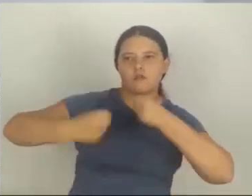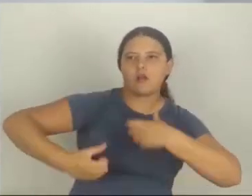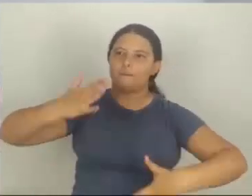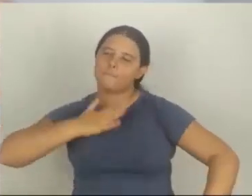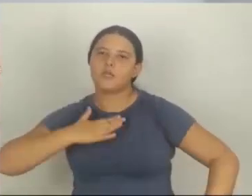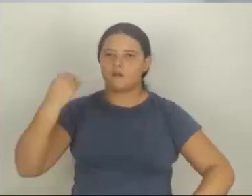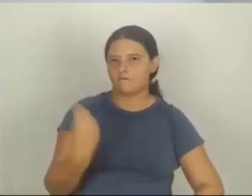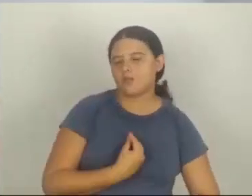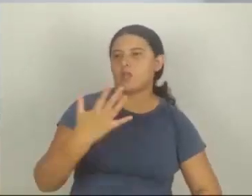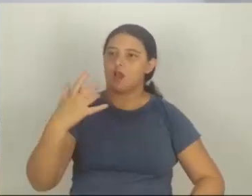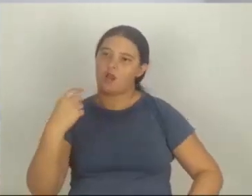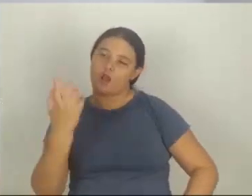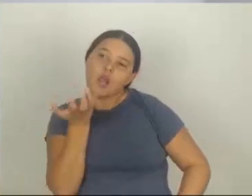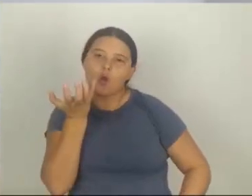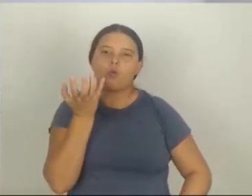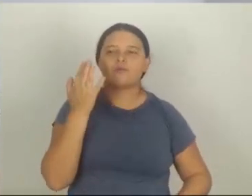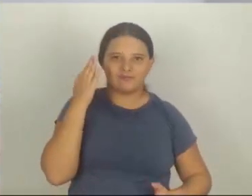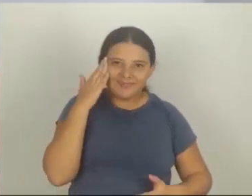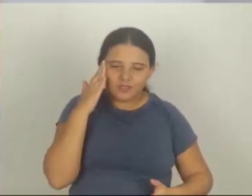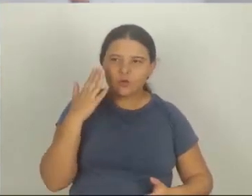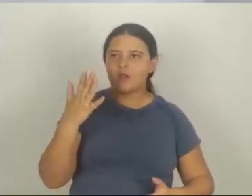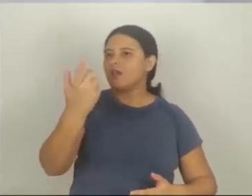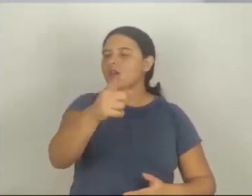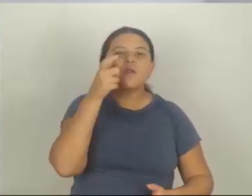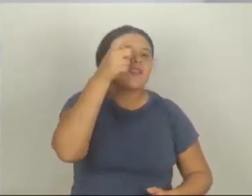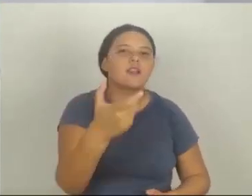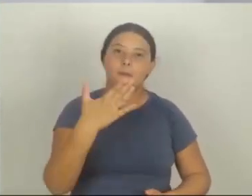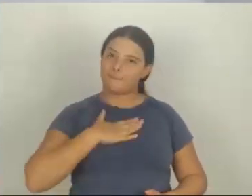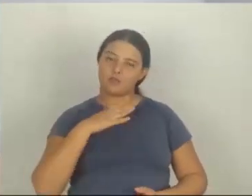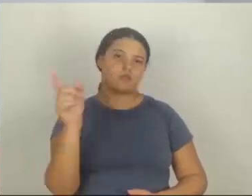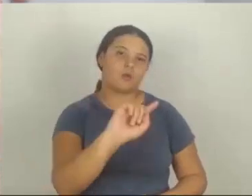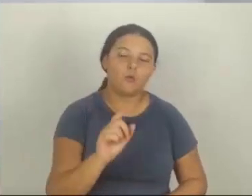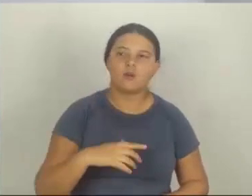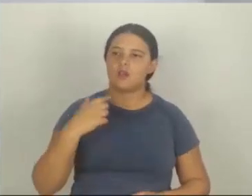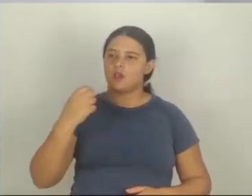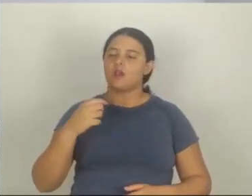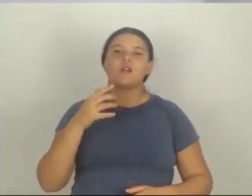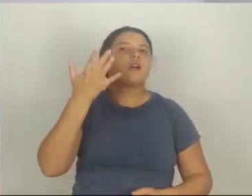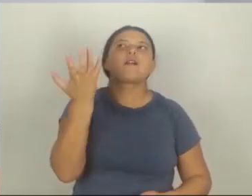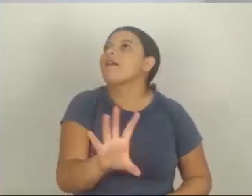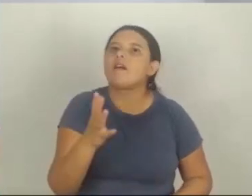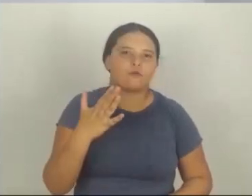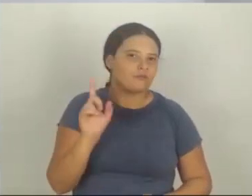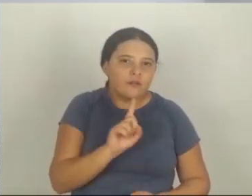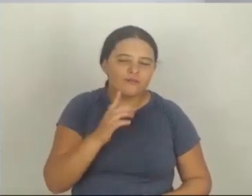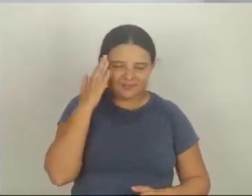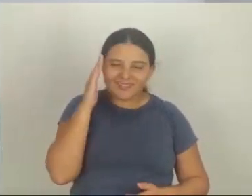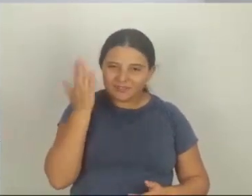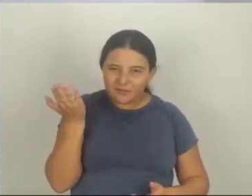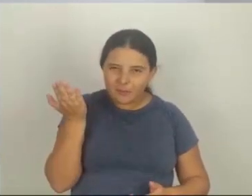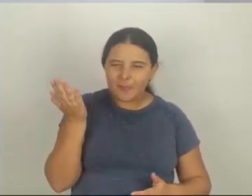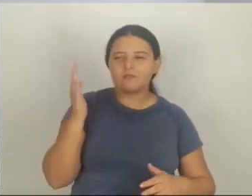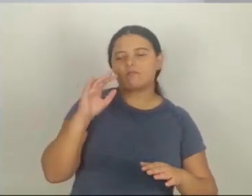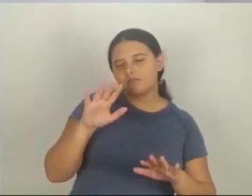vida. Eu quero assim o assado. Isso não me interessa. Isso eu não quero. Não é mais ou menos assim?